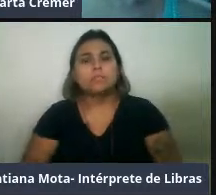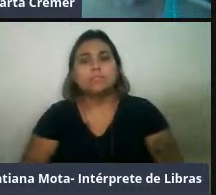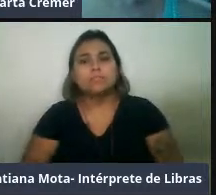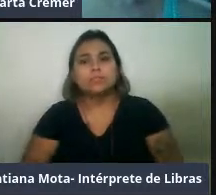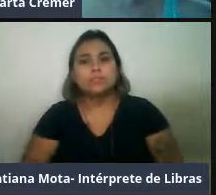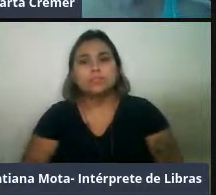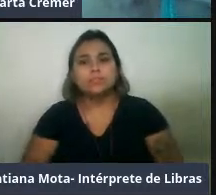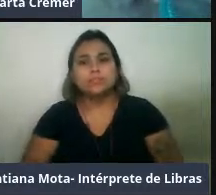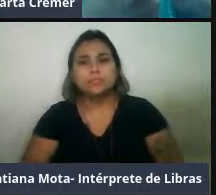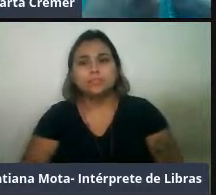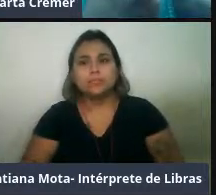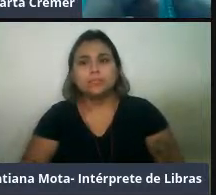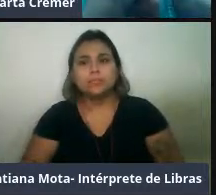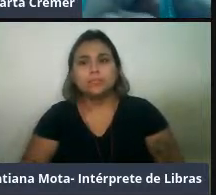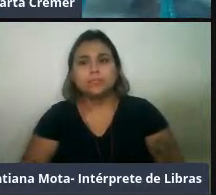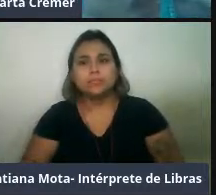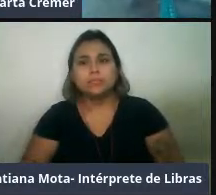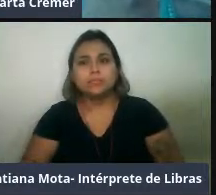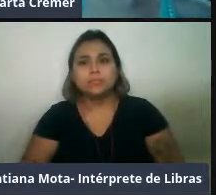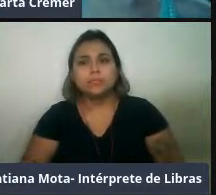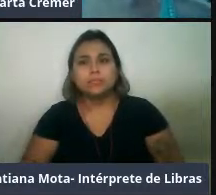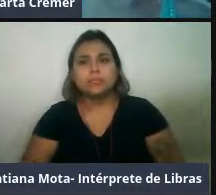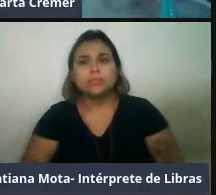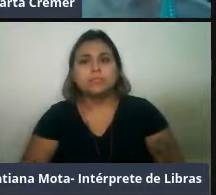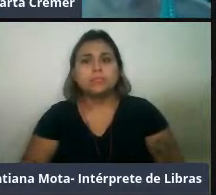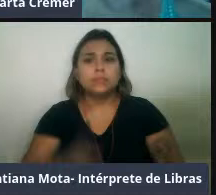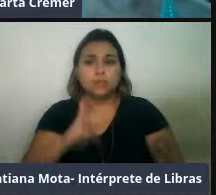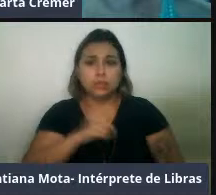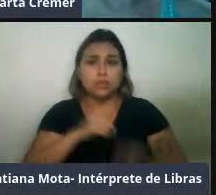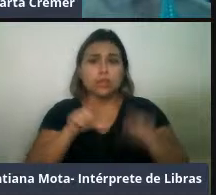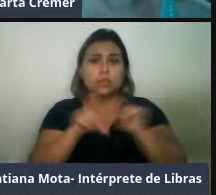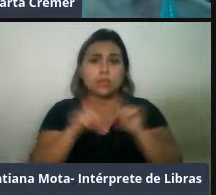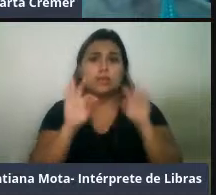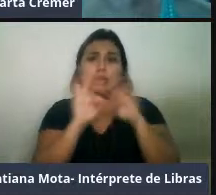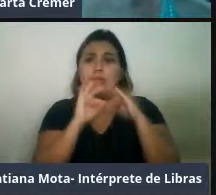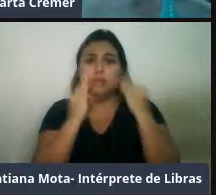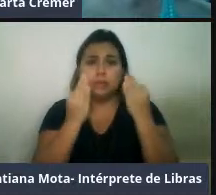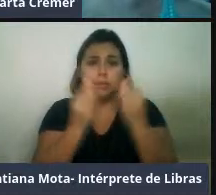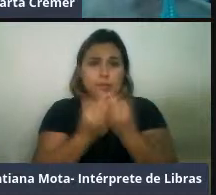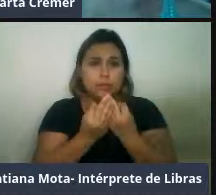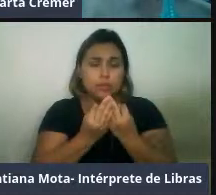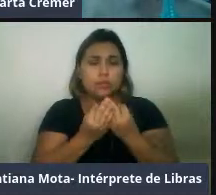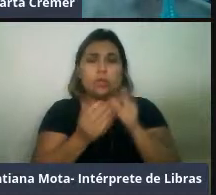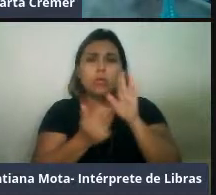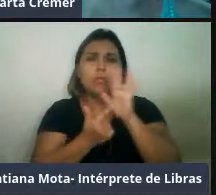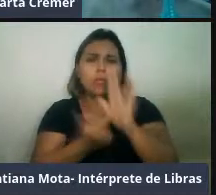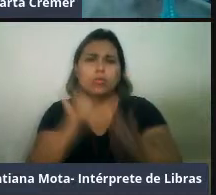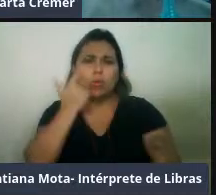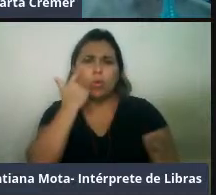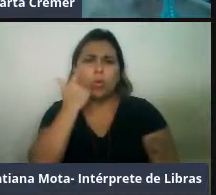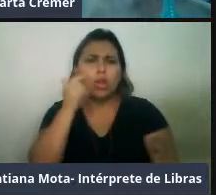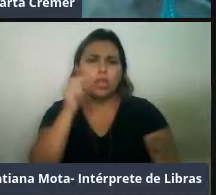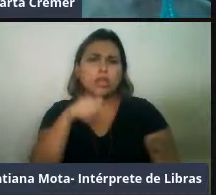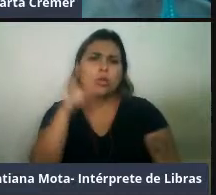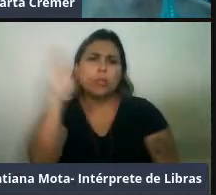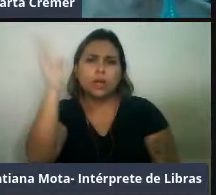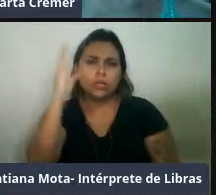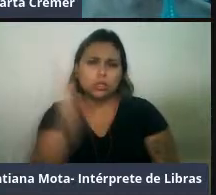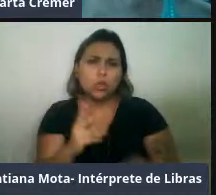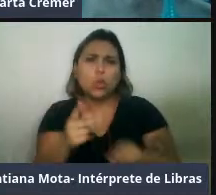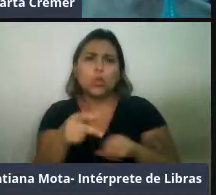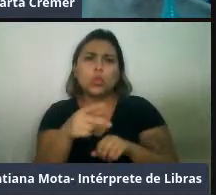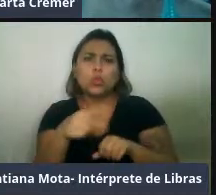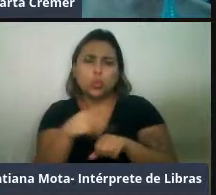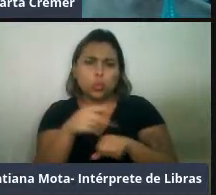Ainda a família Focenide, a família Focenide, a família das chamadas, não temos um nome popular no Brasil, né, em inglês se chama